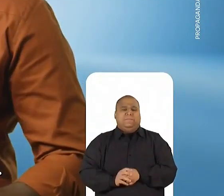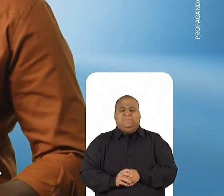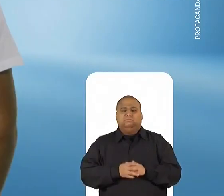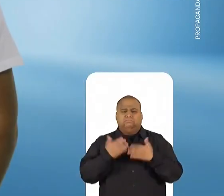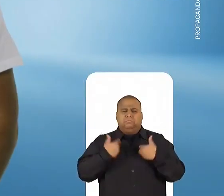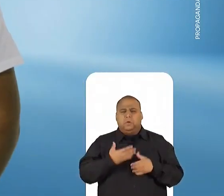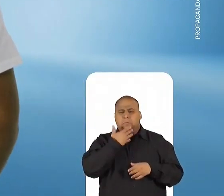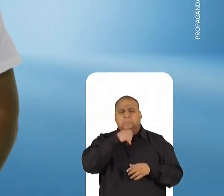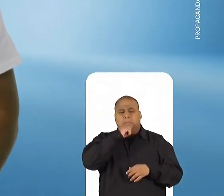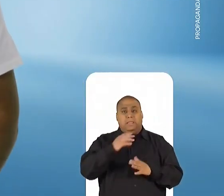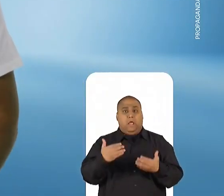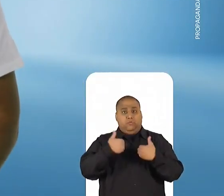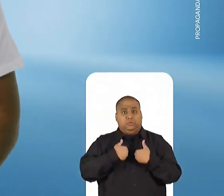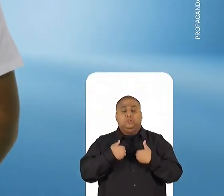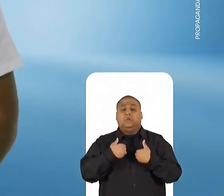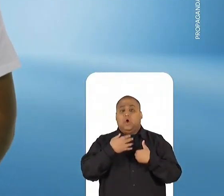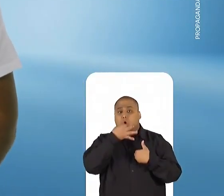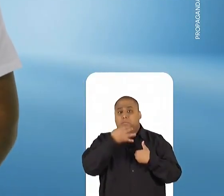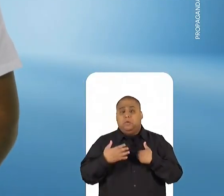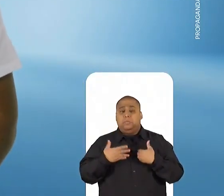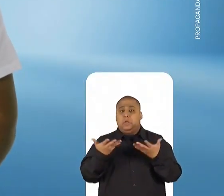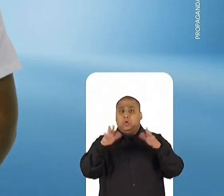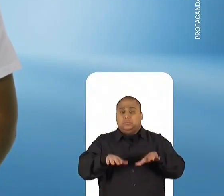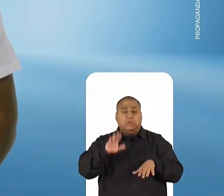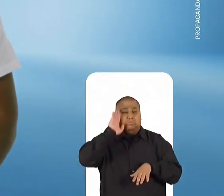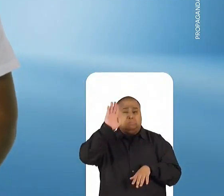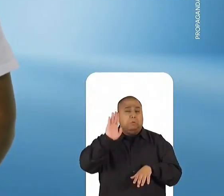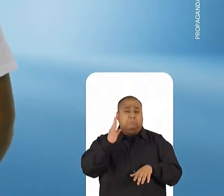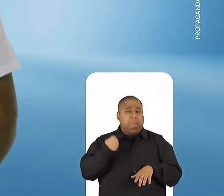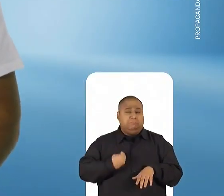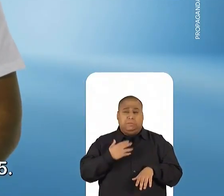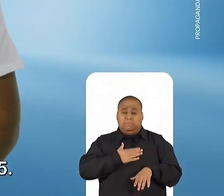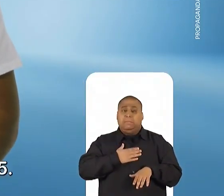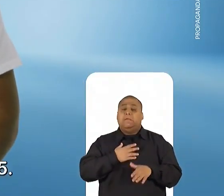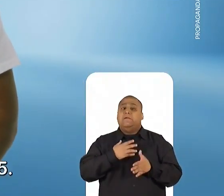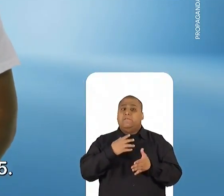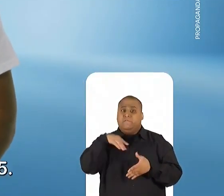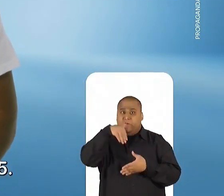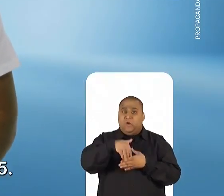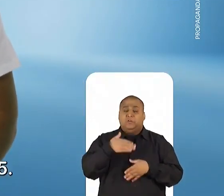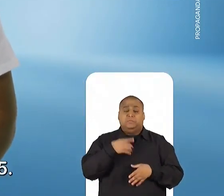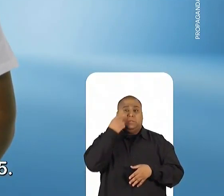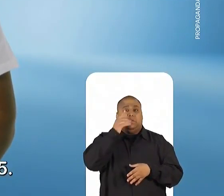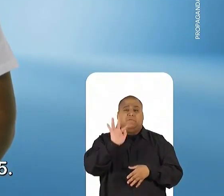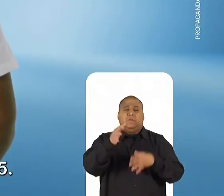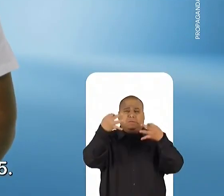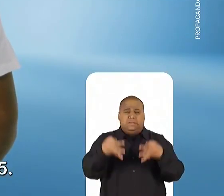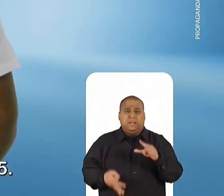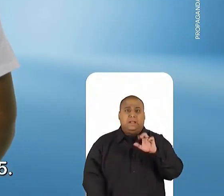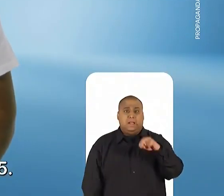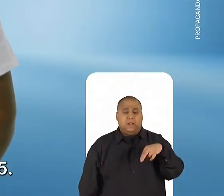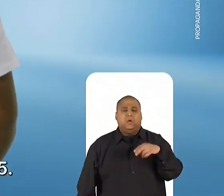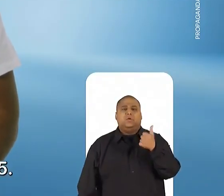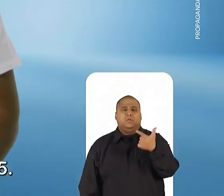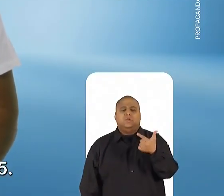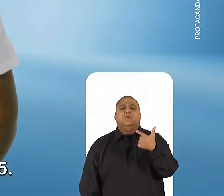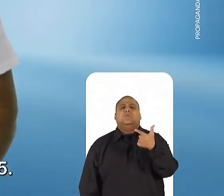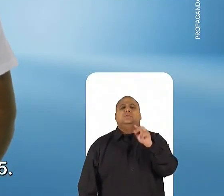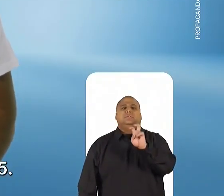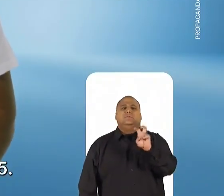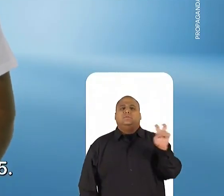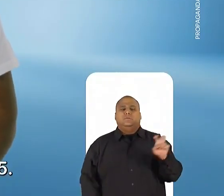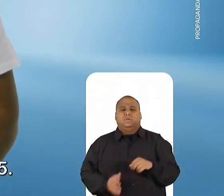deputado federal. Sou pai de autista. Para mim, inclusão é um propósito de vida. Para deputado federal, vote com o coração. Leão Gomes,